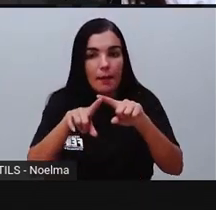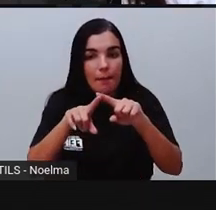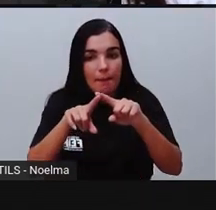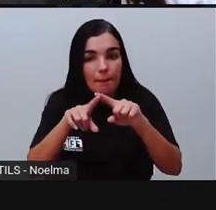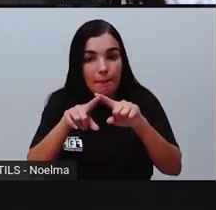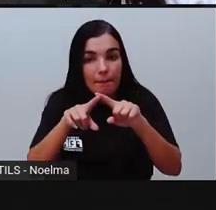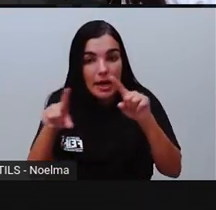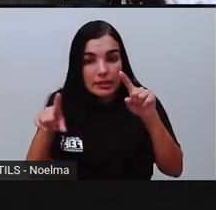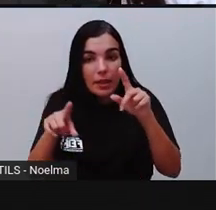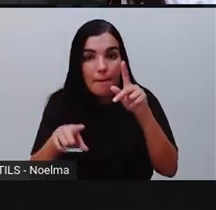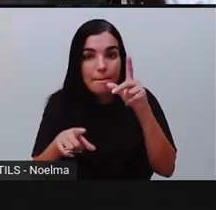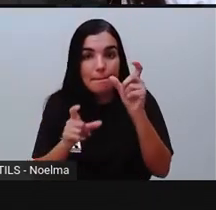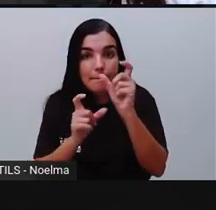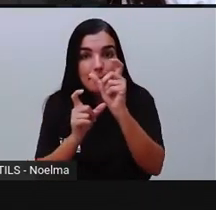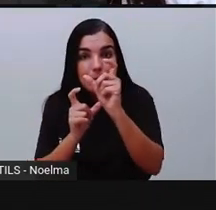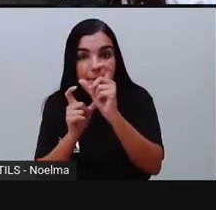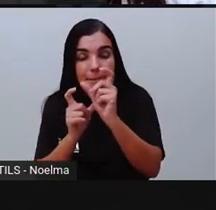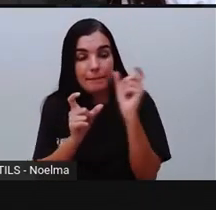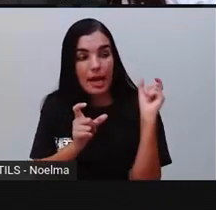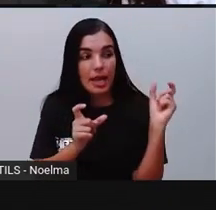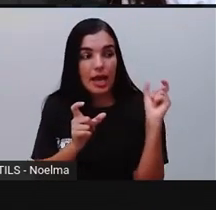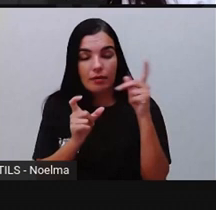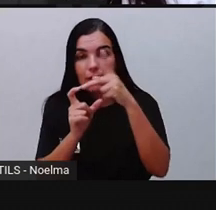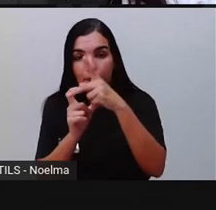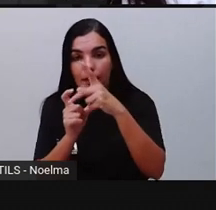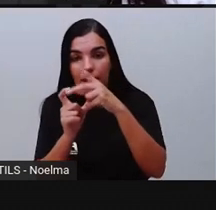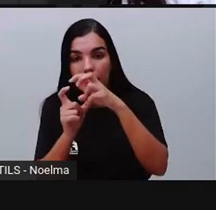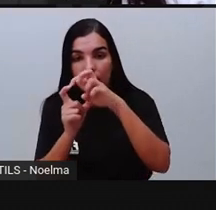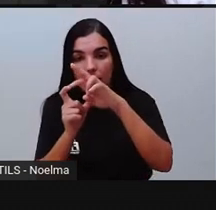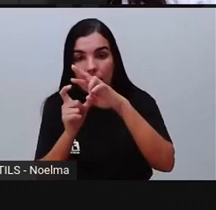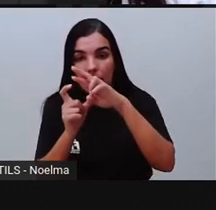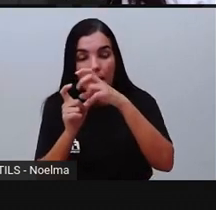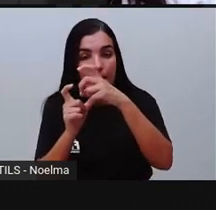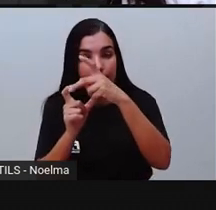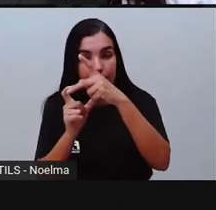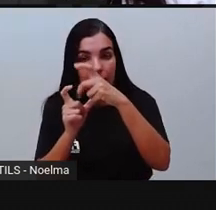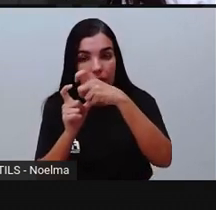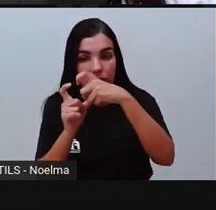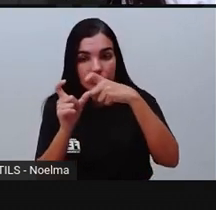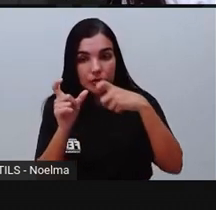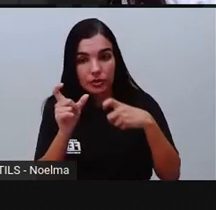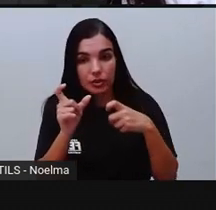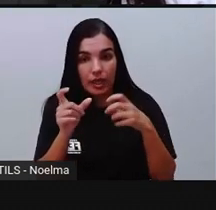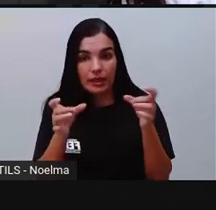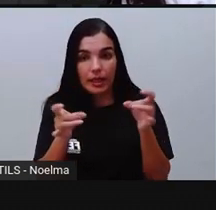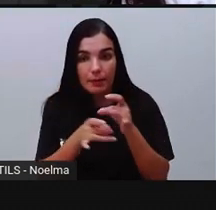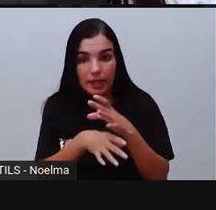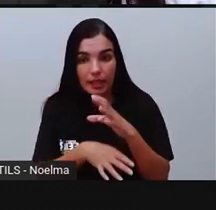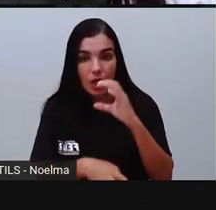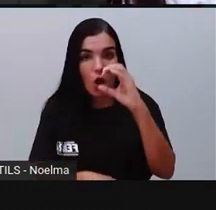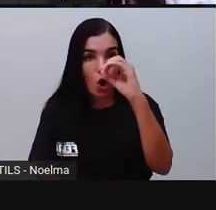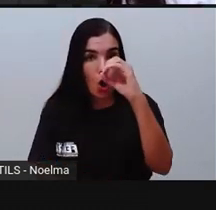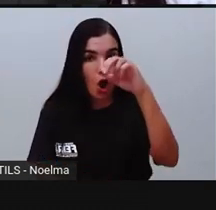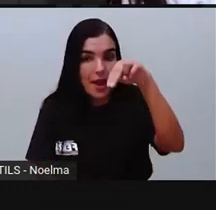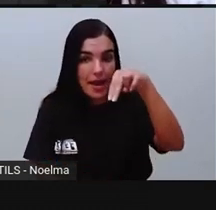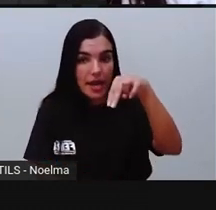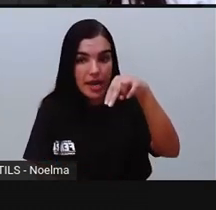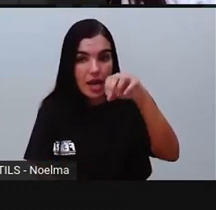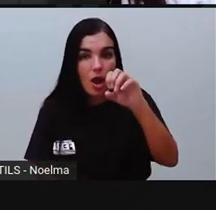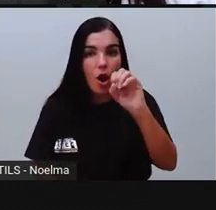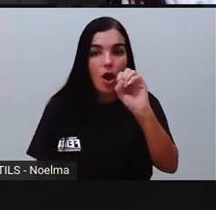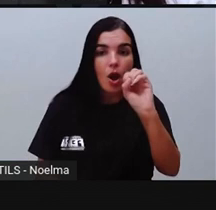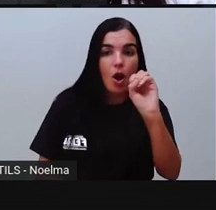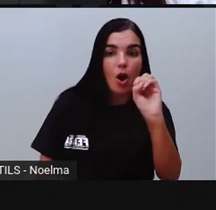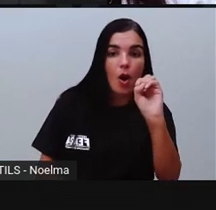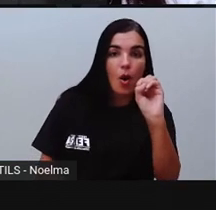paroxítonas terminadas em ON e ONS, elas vão ser acentuadas. Nós